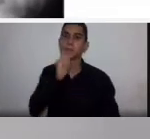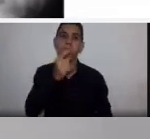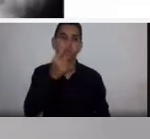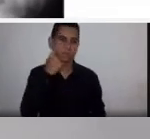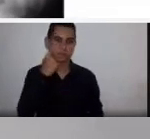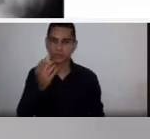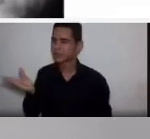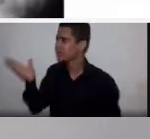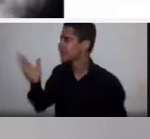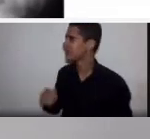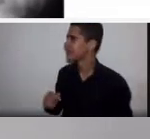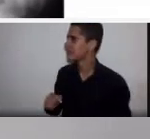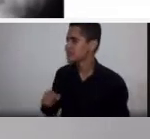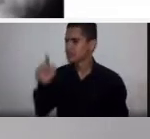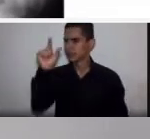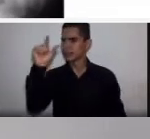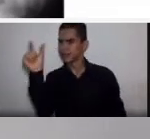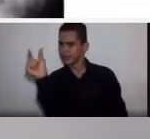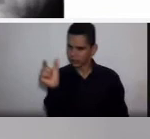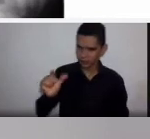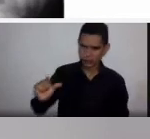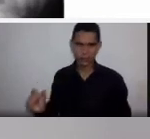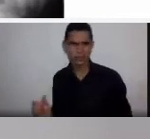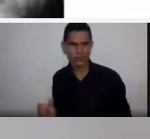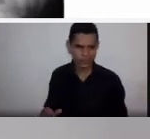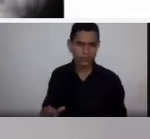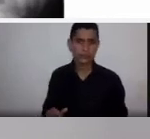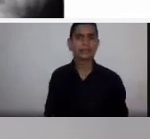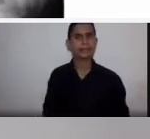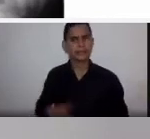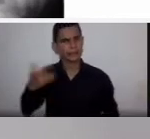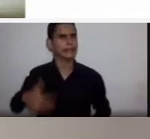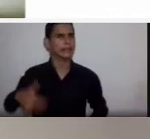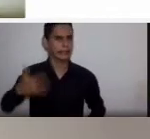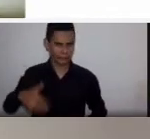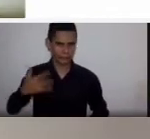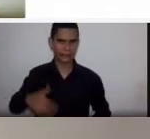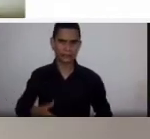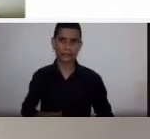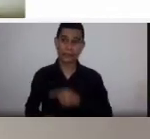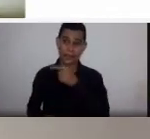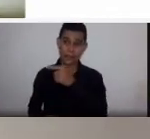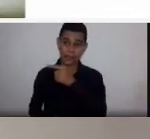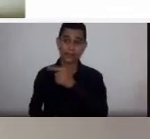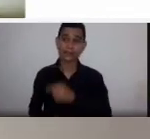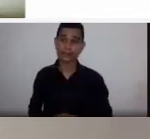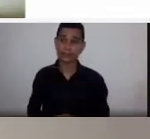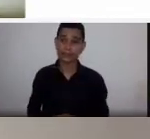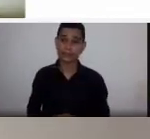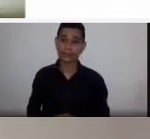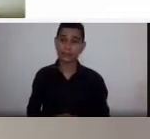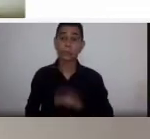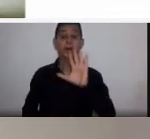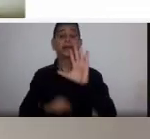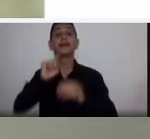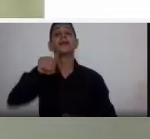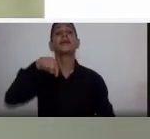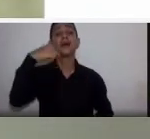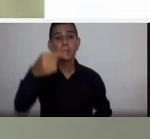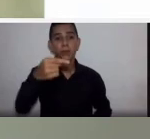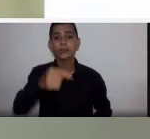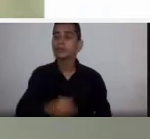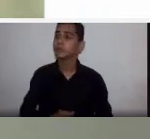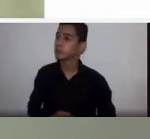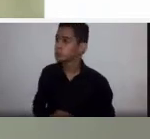toda comprometida, essa paciente no pré-operatório e no pós-operatório já tendo aí